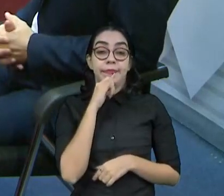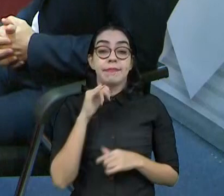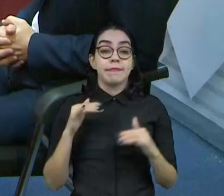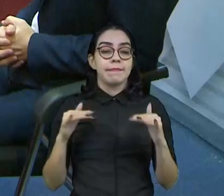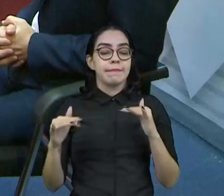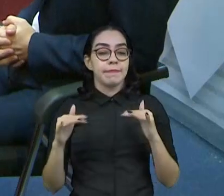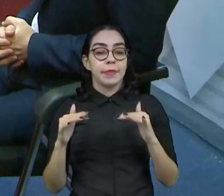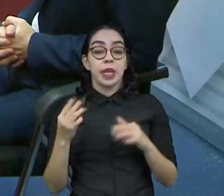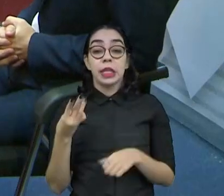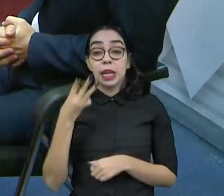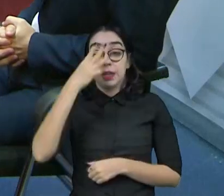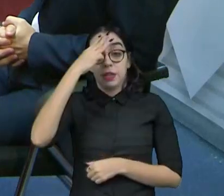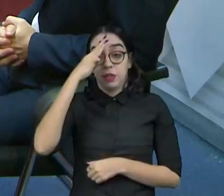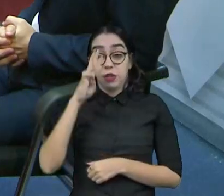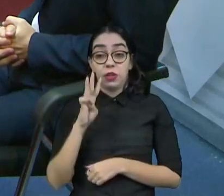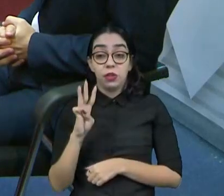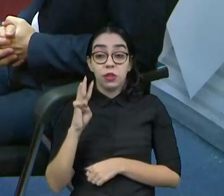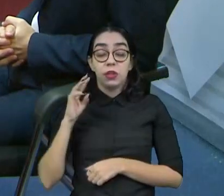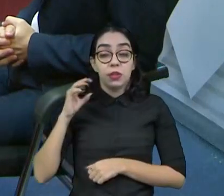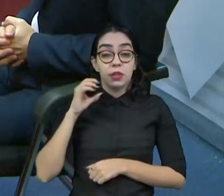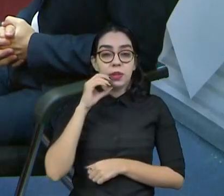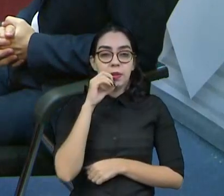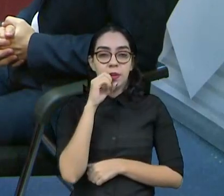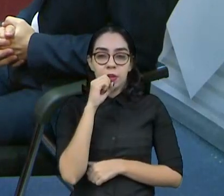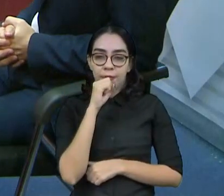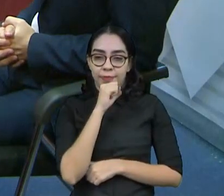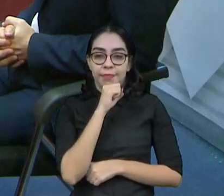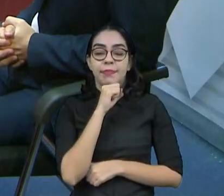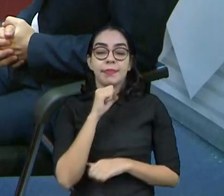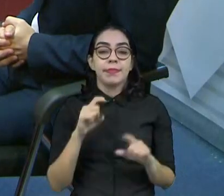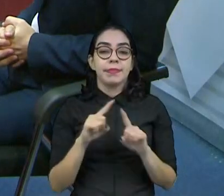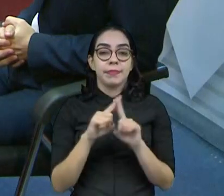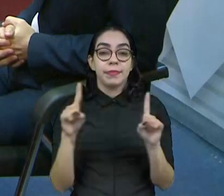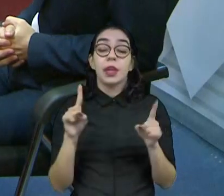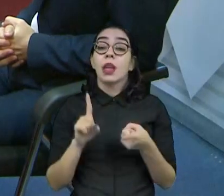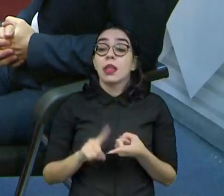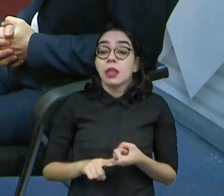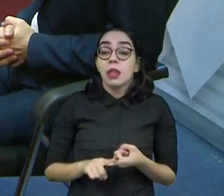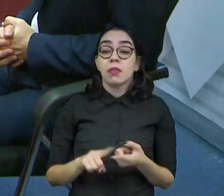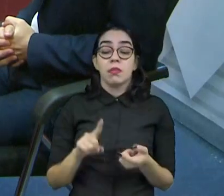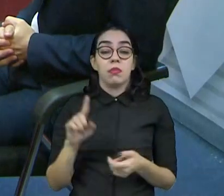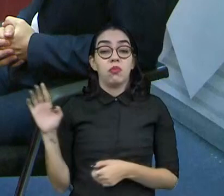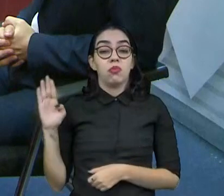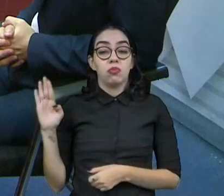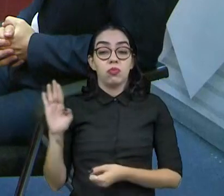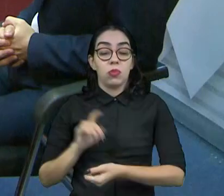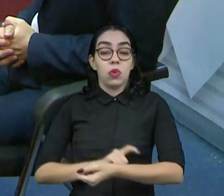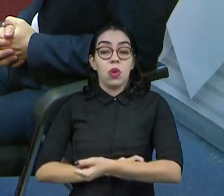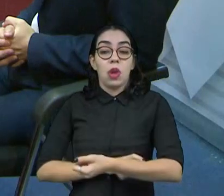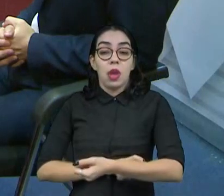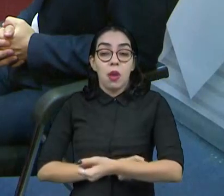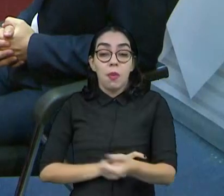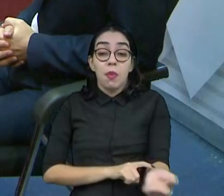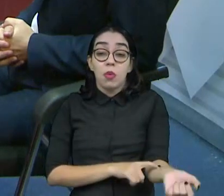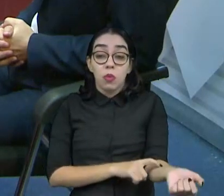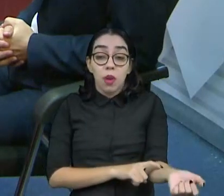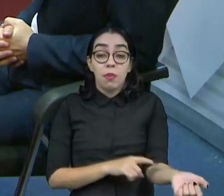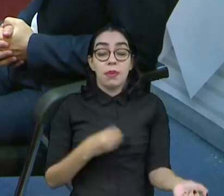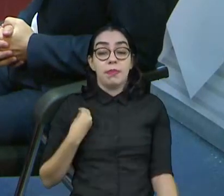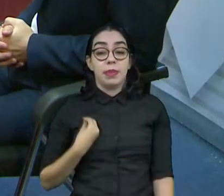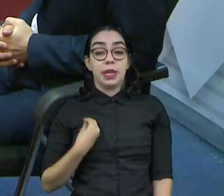três dias, ele subiu o suficiente. Até no caso do candidato Elmano mesmo, teve a questão da vinda do Lula. Então, foi o que